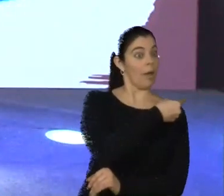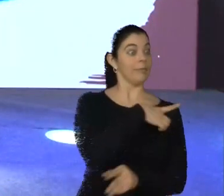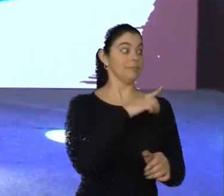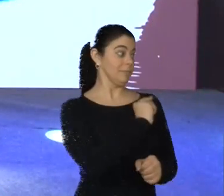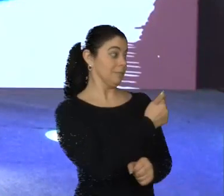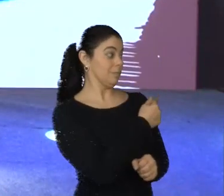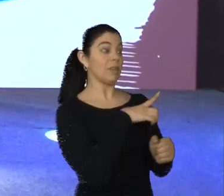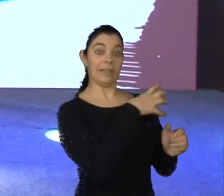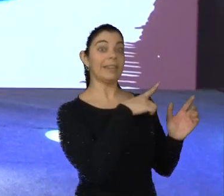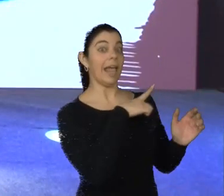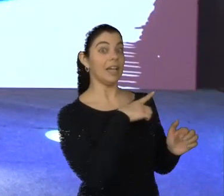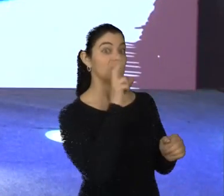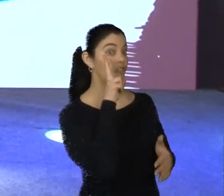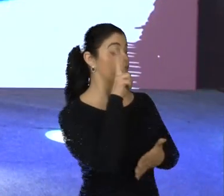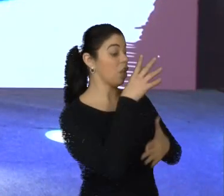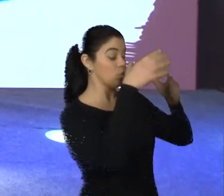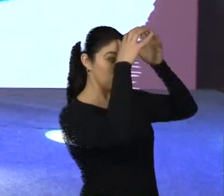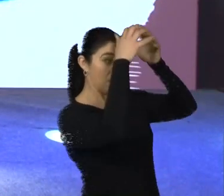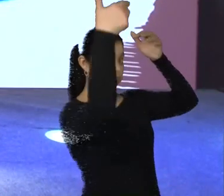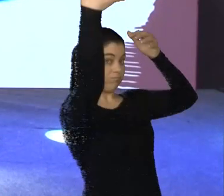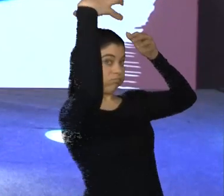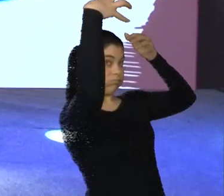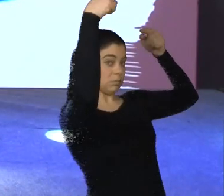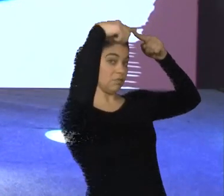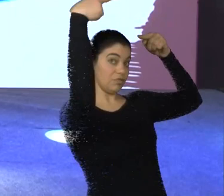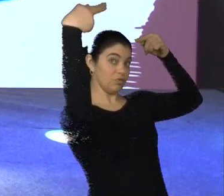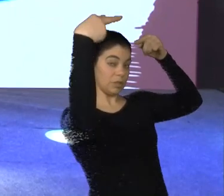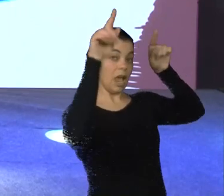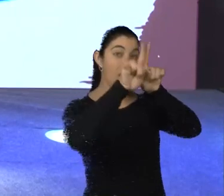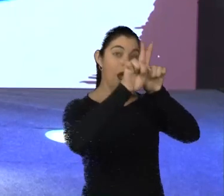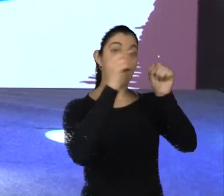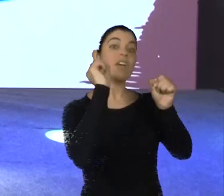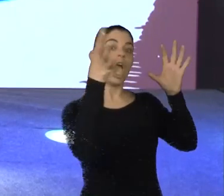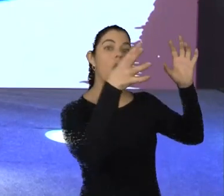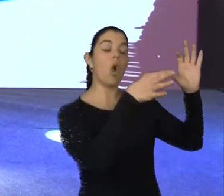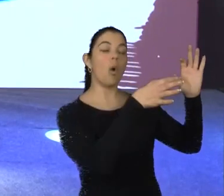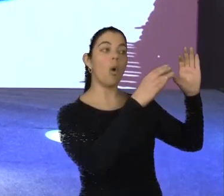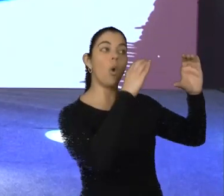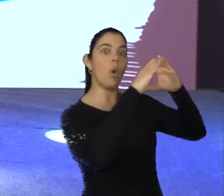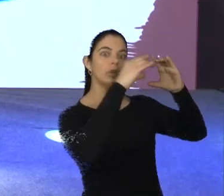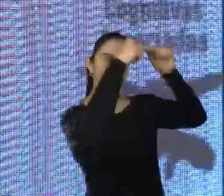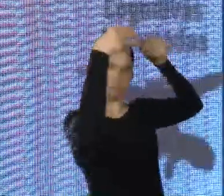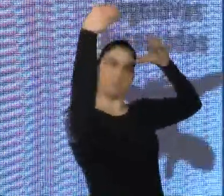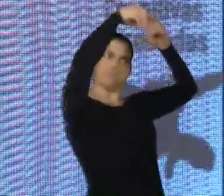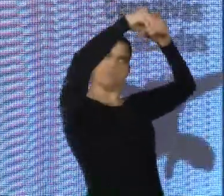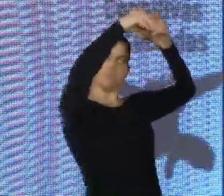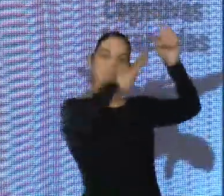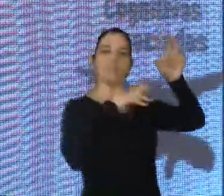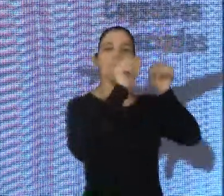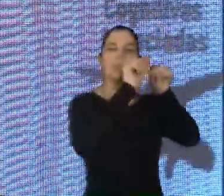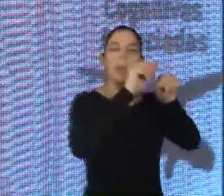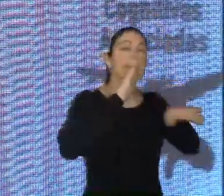mostrando um cérebro visto de cima, pintado de azul, eles apresentam comunicações dentro de cada hemisfério mais